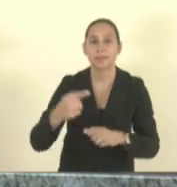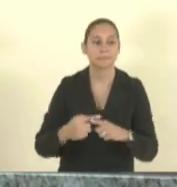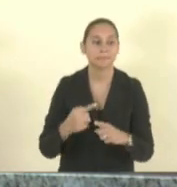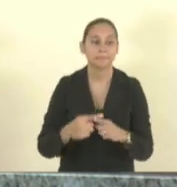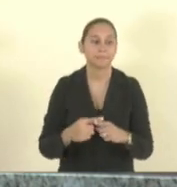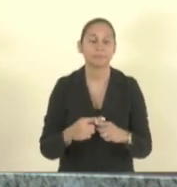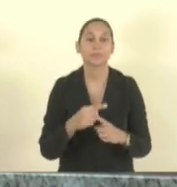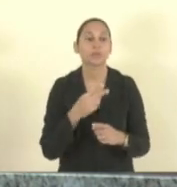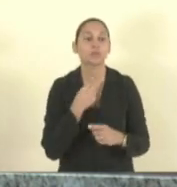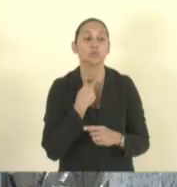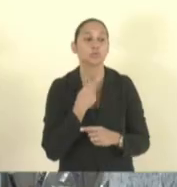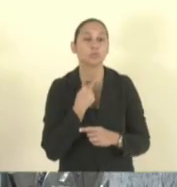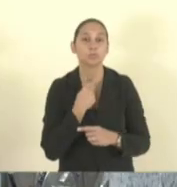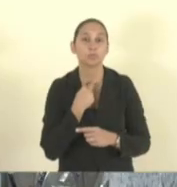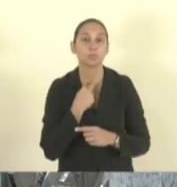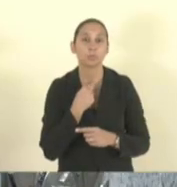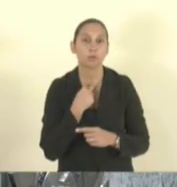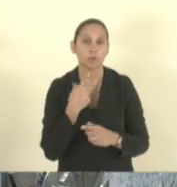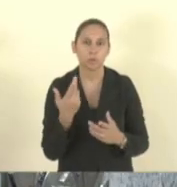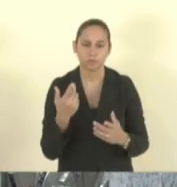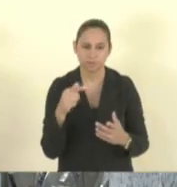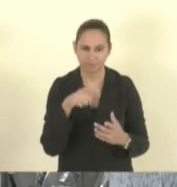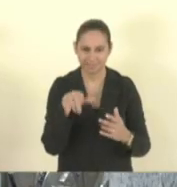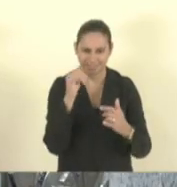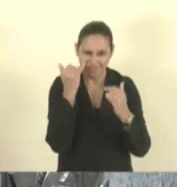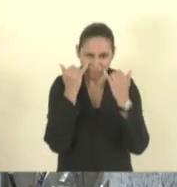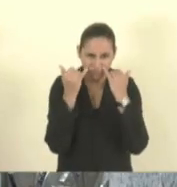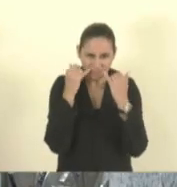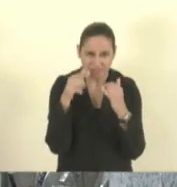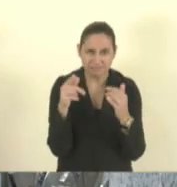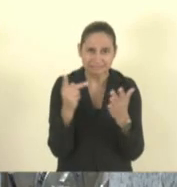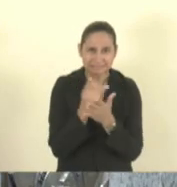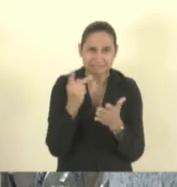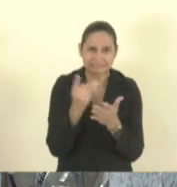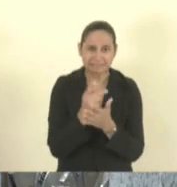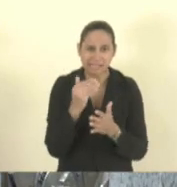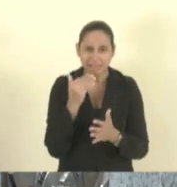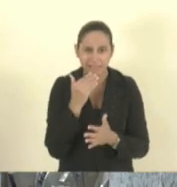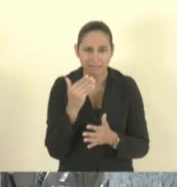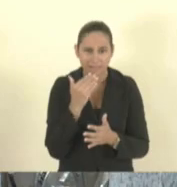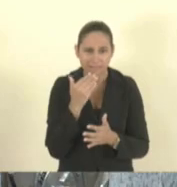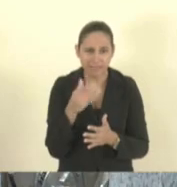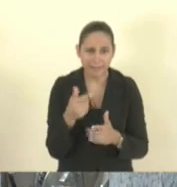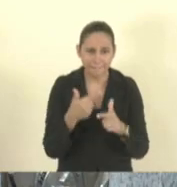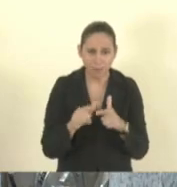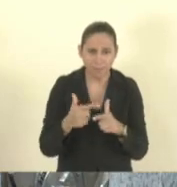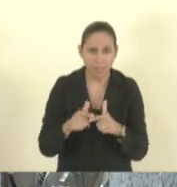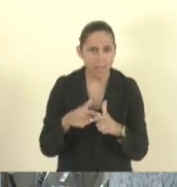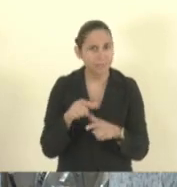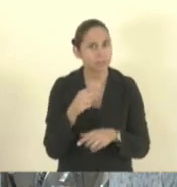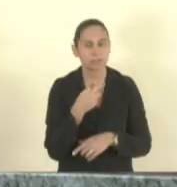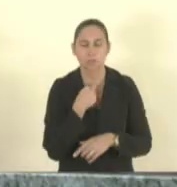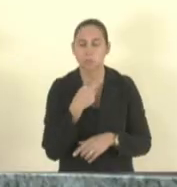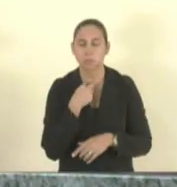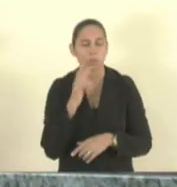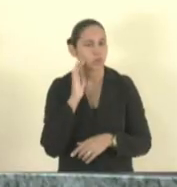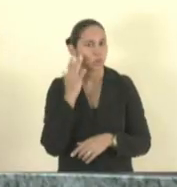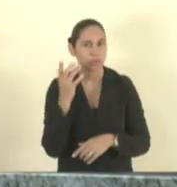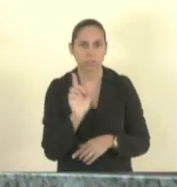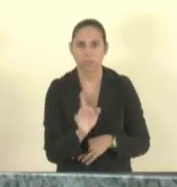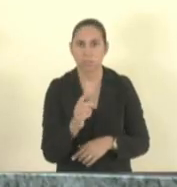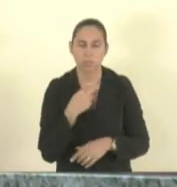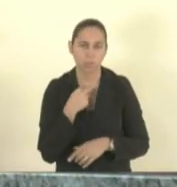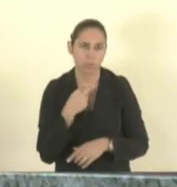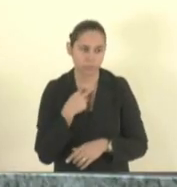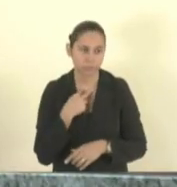informações desastrosas despreparadas como está chegando para nós aqui caso